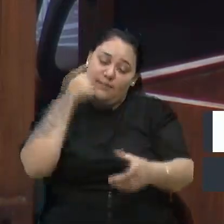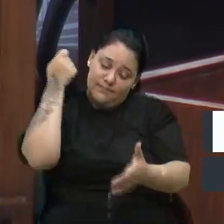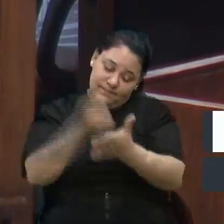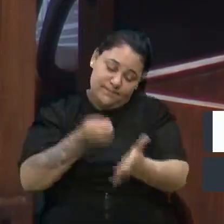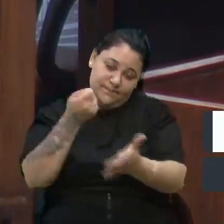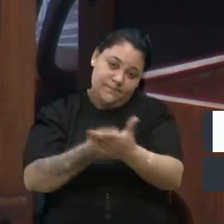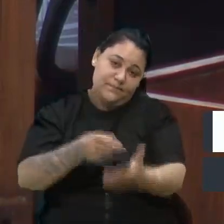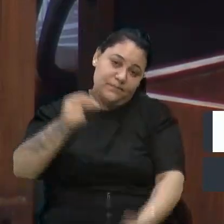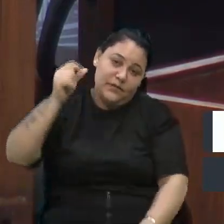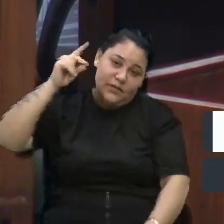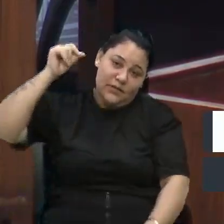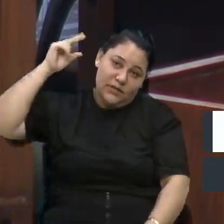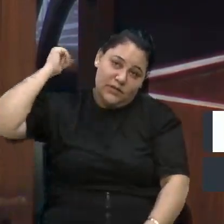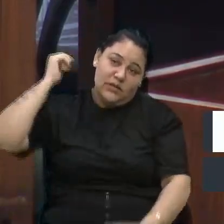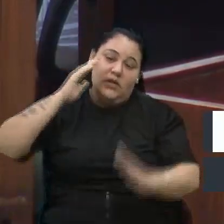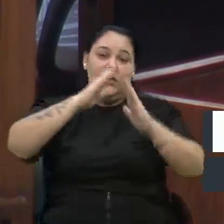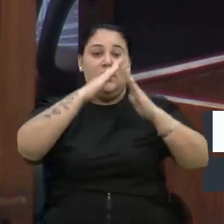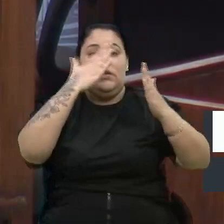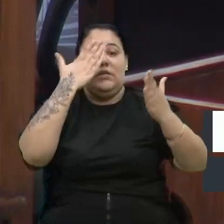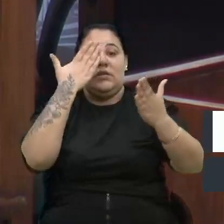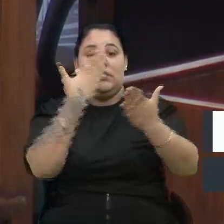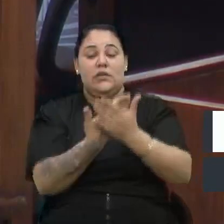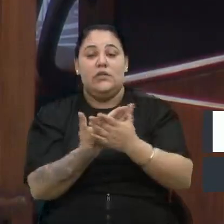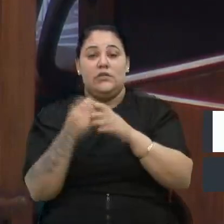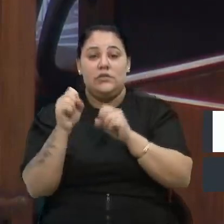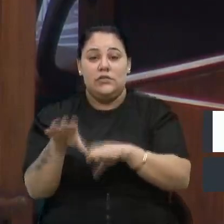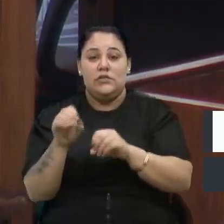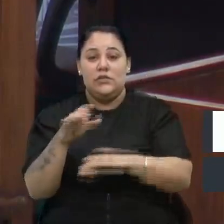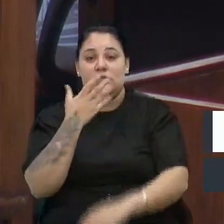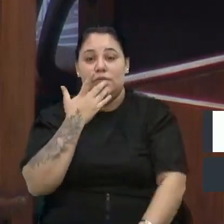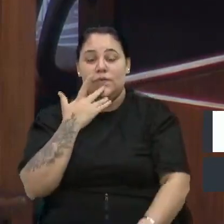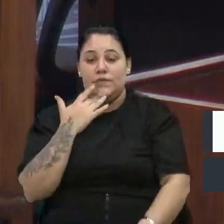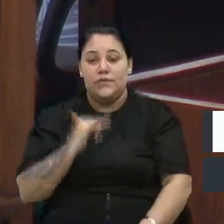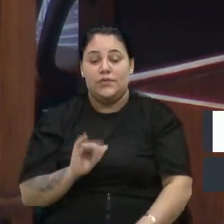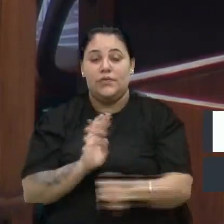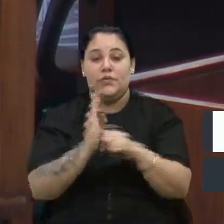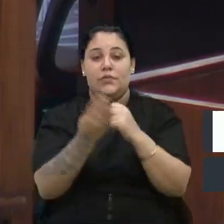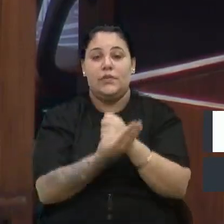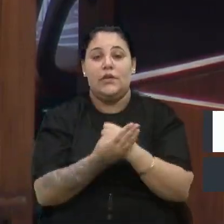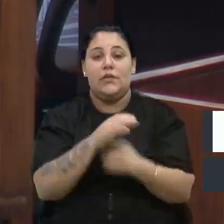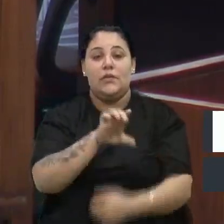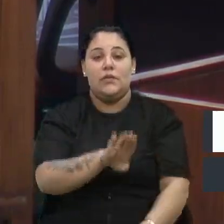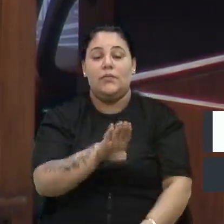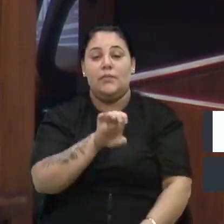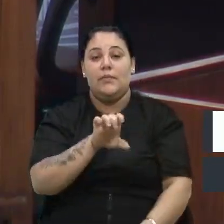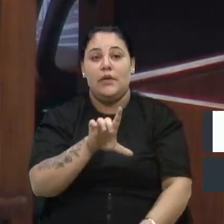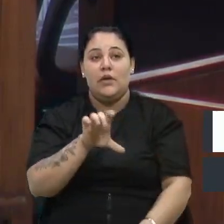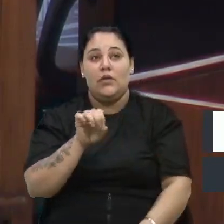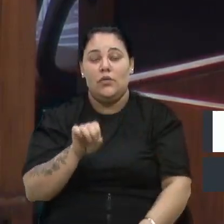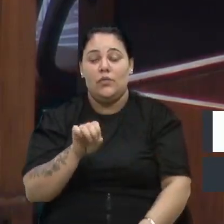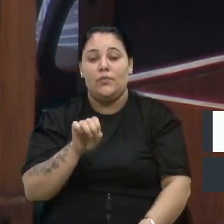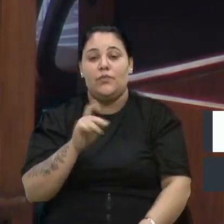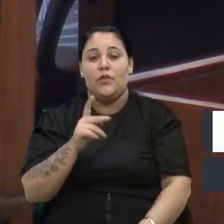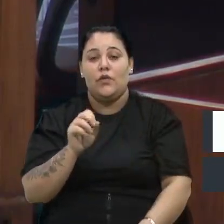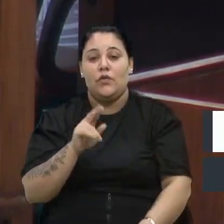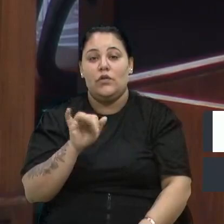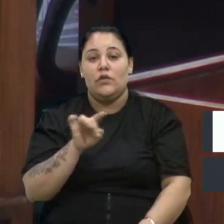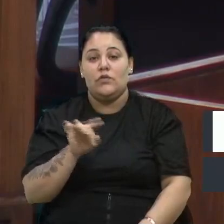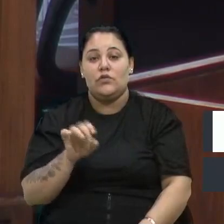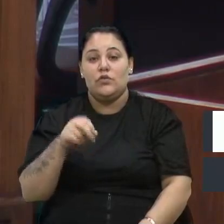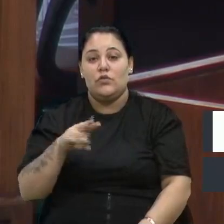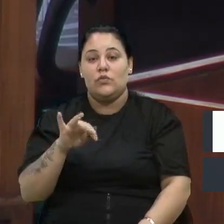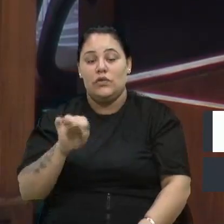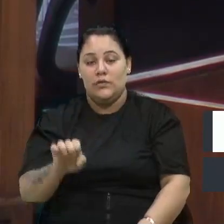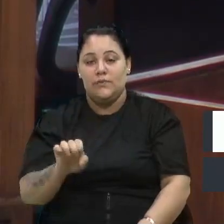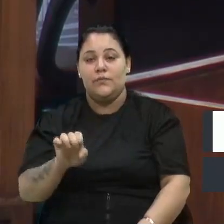que é a Escola de Educação Infantil do Belo Horizonte. O presidente D'Ambrosio esteve lá, fez um relato muito importante, da